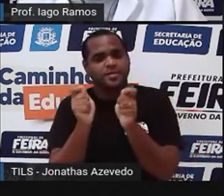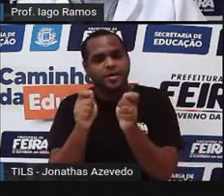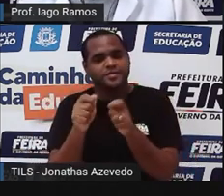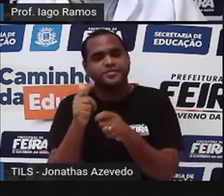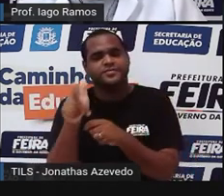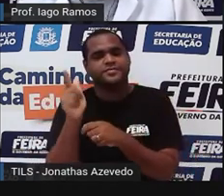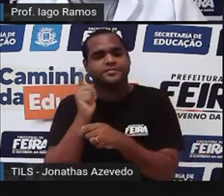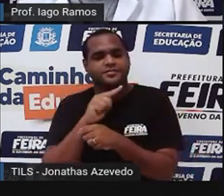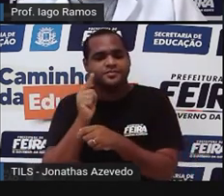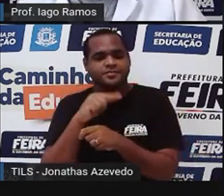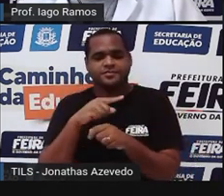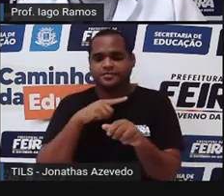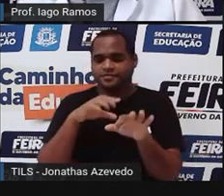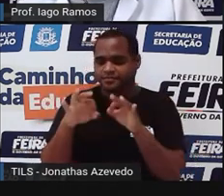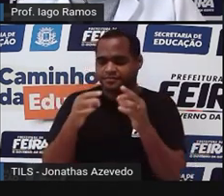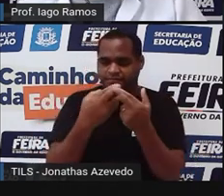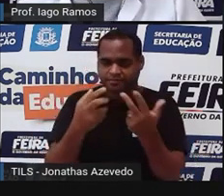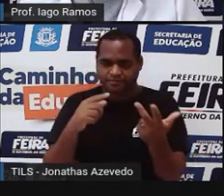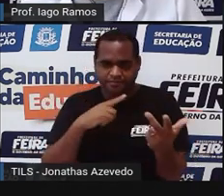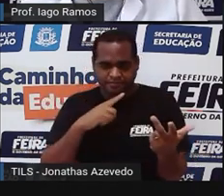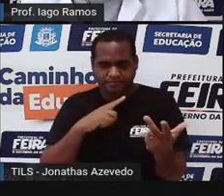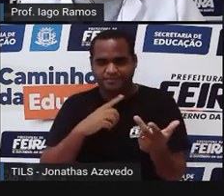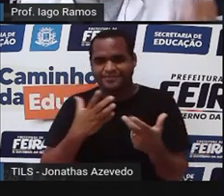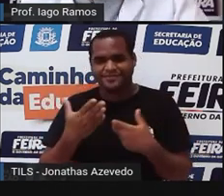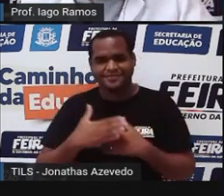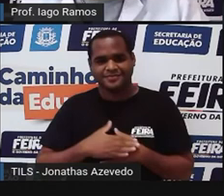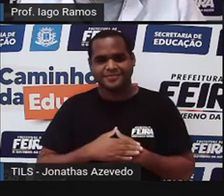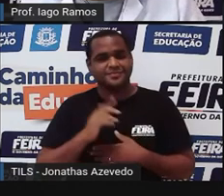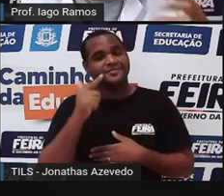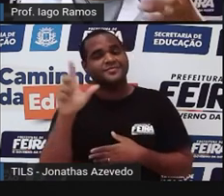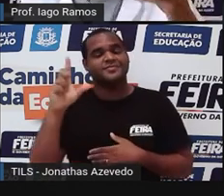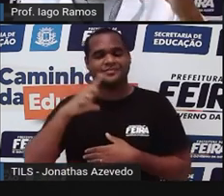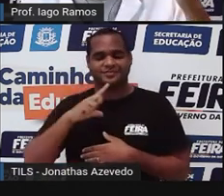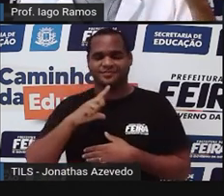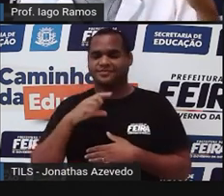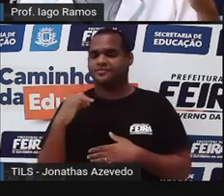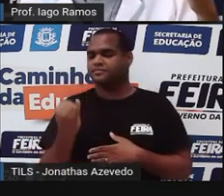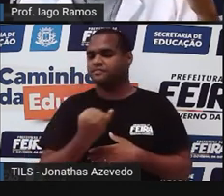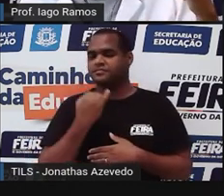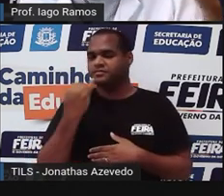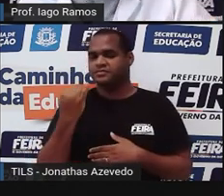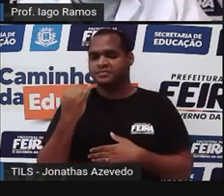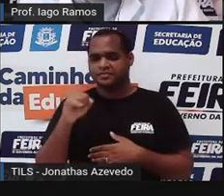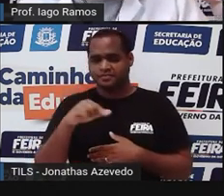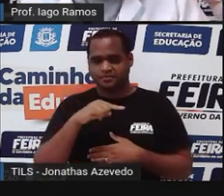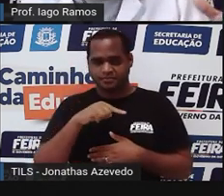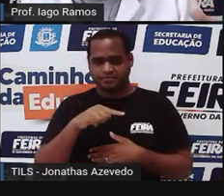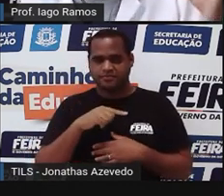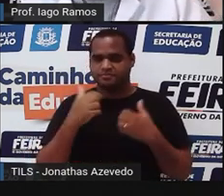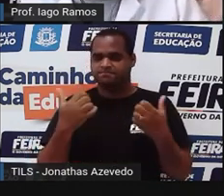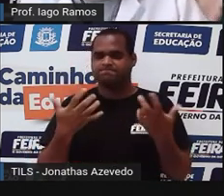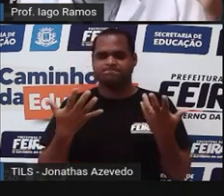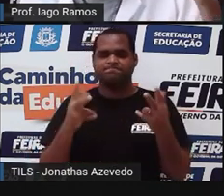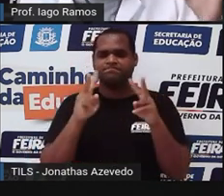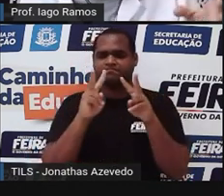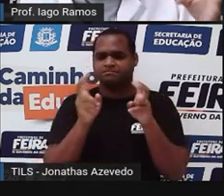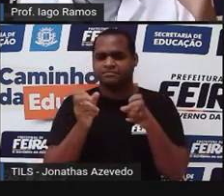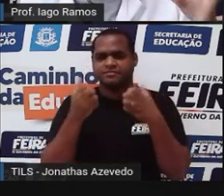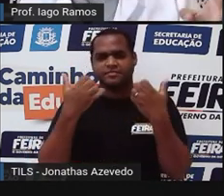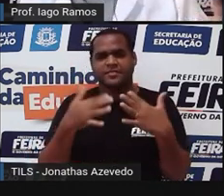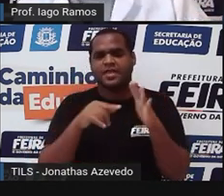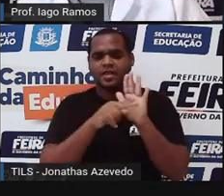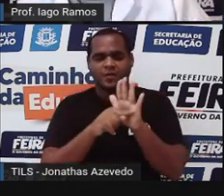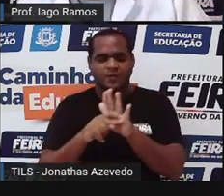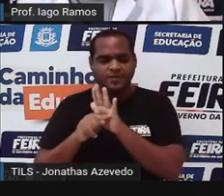diagonal menor, tá bom? Então, uma formulazinha, uma expressão que ajuda a